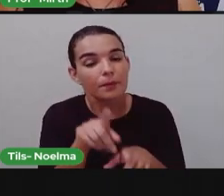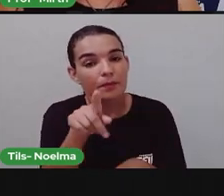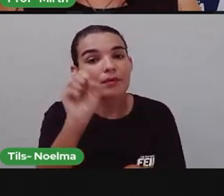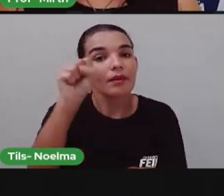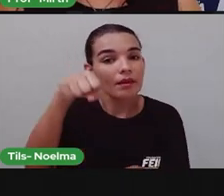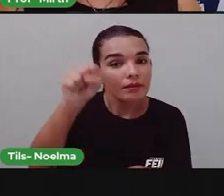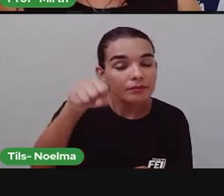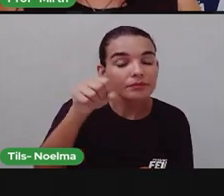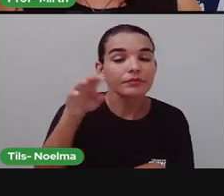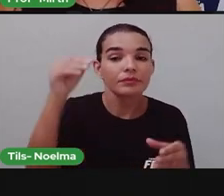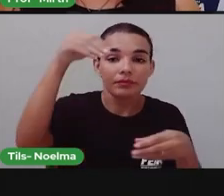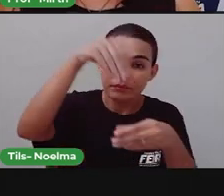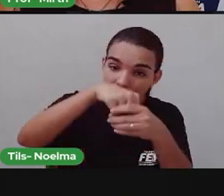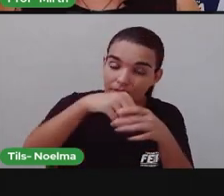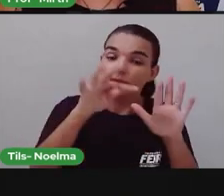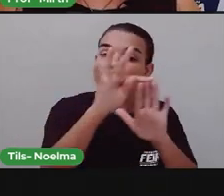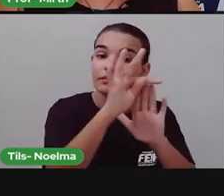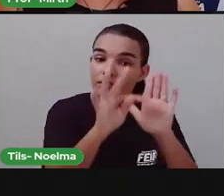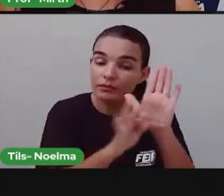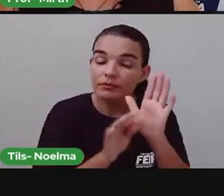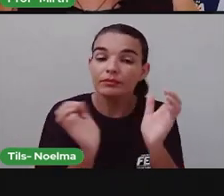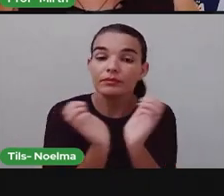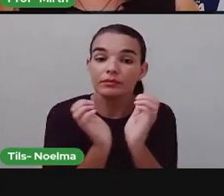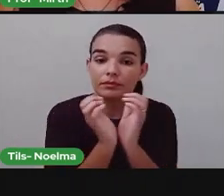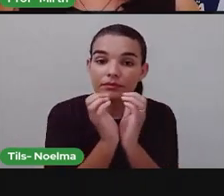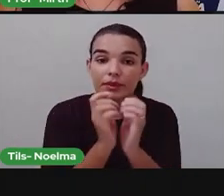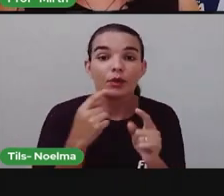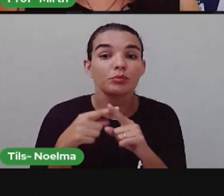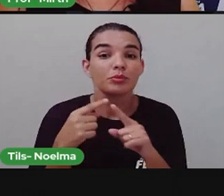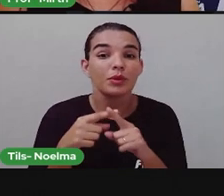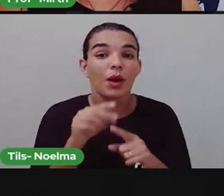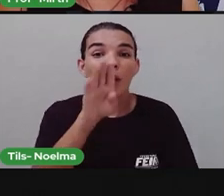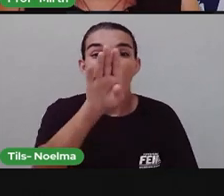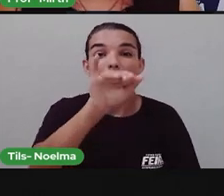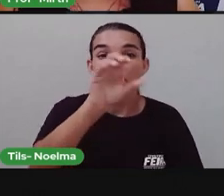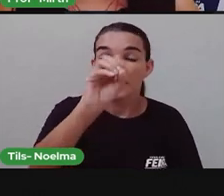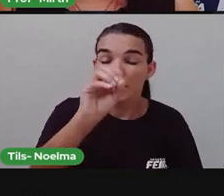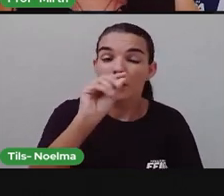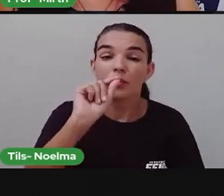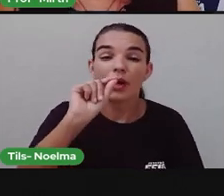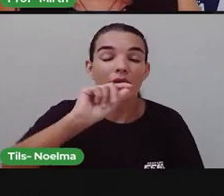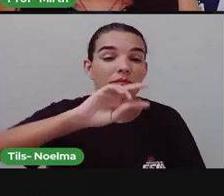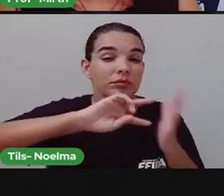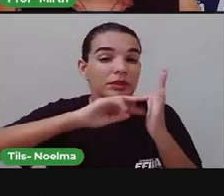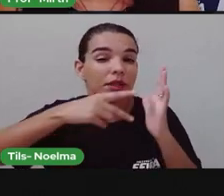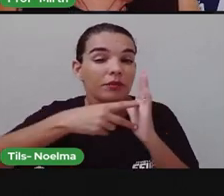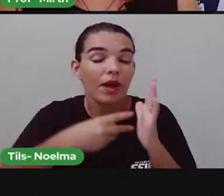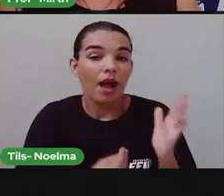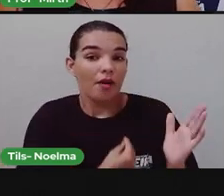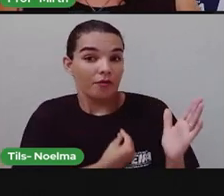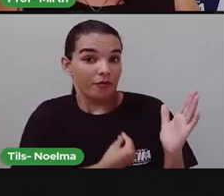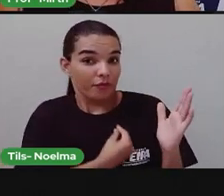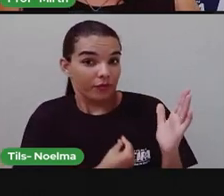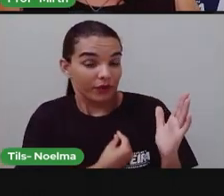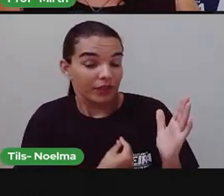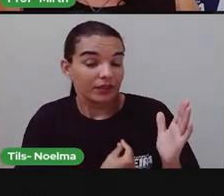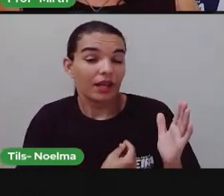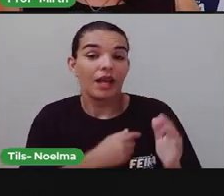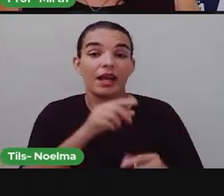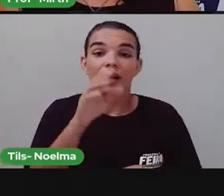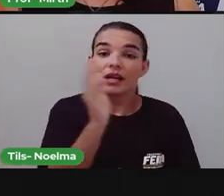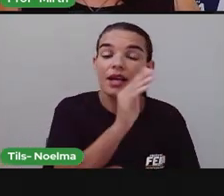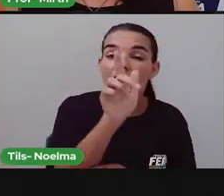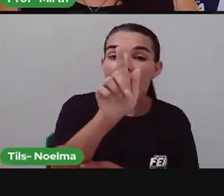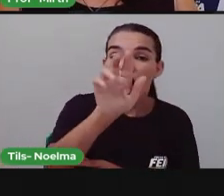Biografia, ela vem aí de bio, que significa vida, que a gente já estudou isso até em ciências, né? E grafia significa escrita.